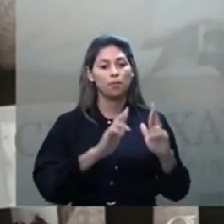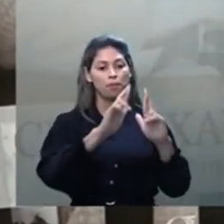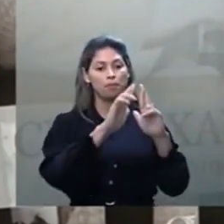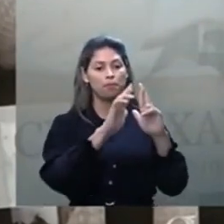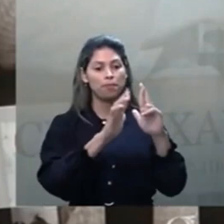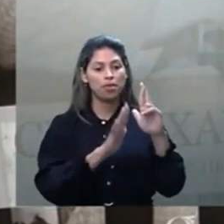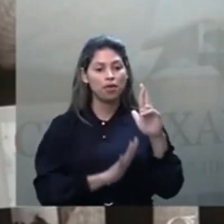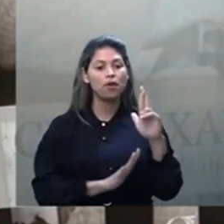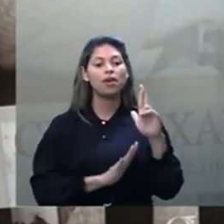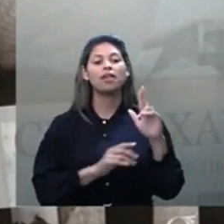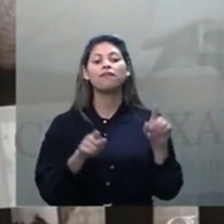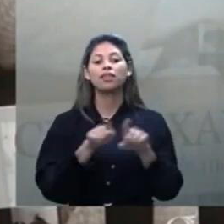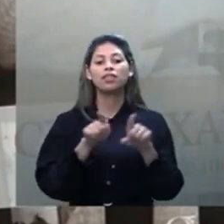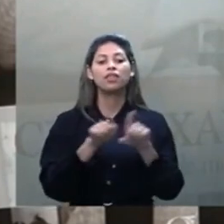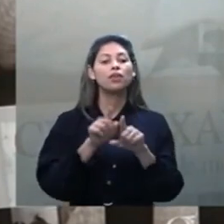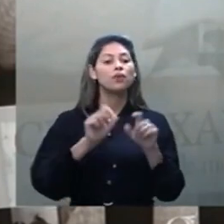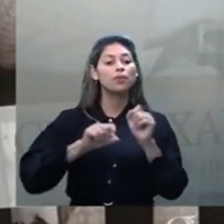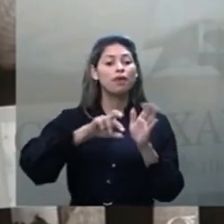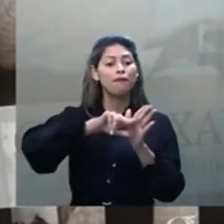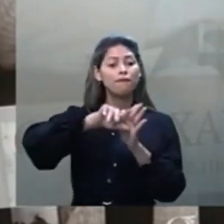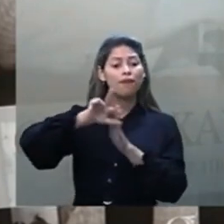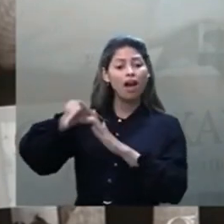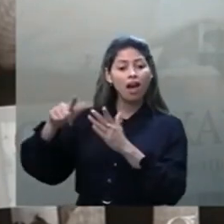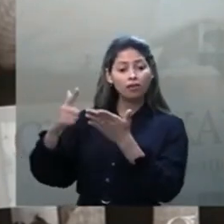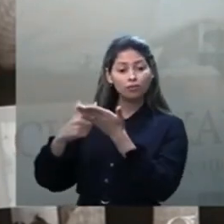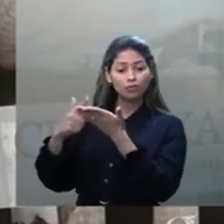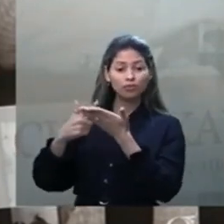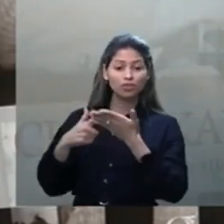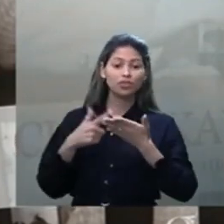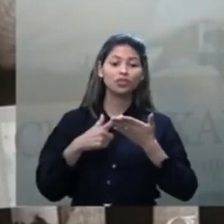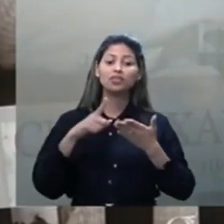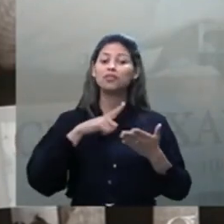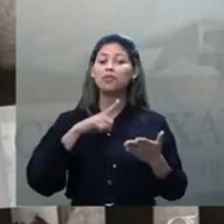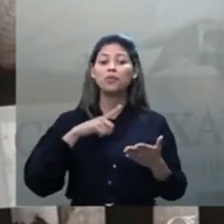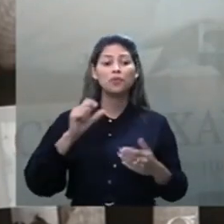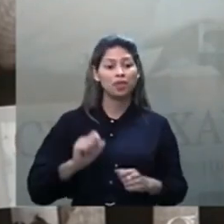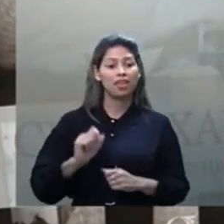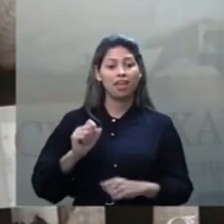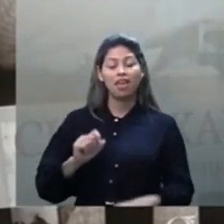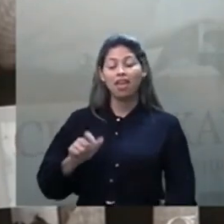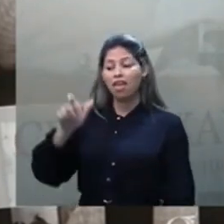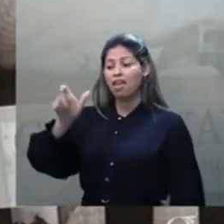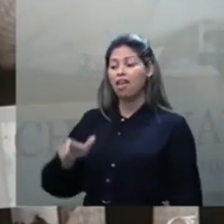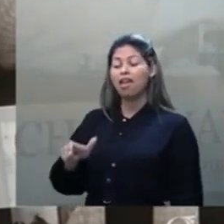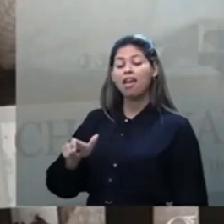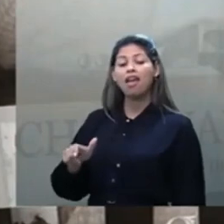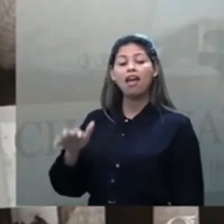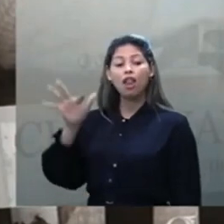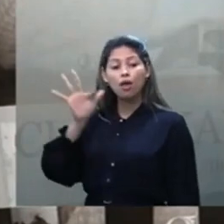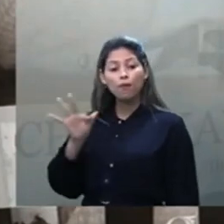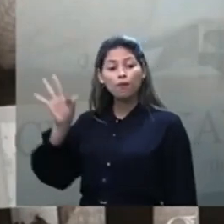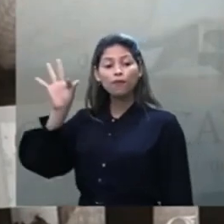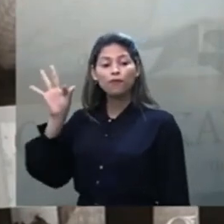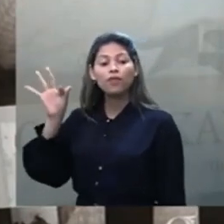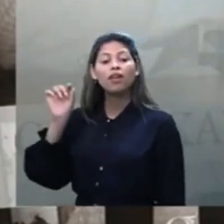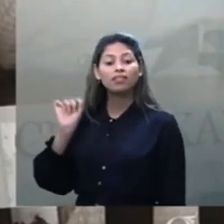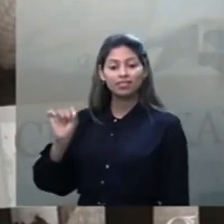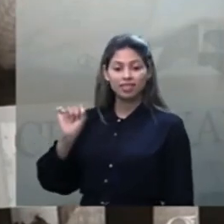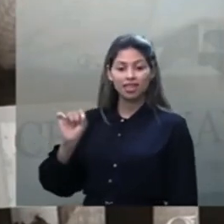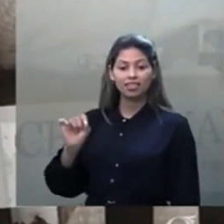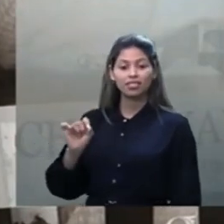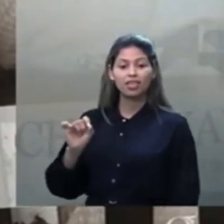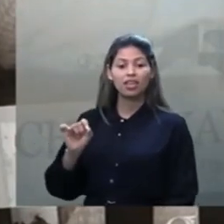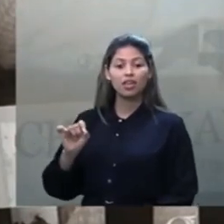síntese de vários livros, é de um francês, Michael Ponsardin, publicada pela editora do CEI, Conselho Espírita